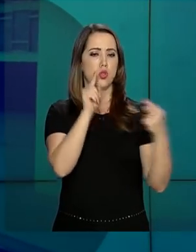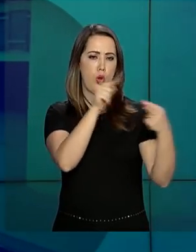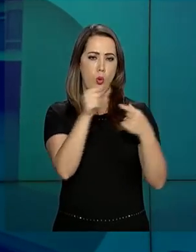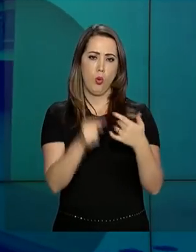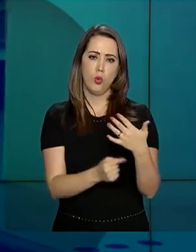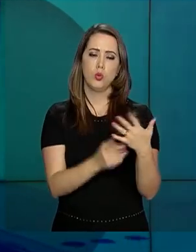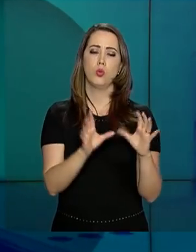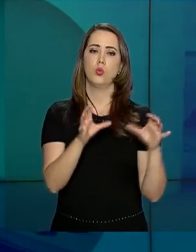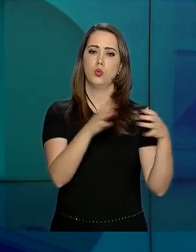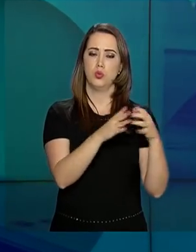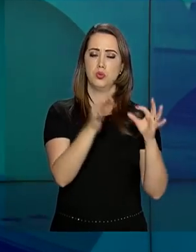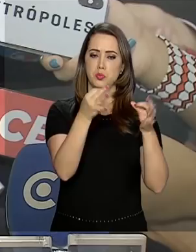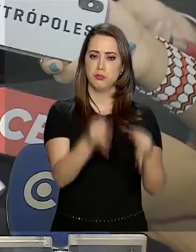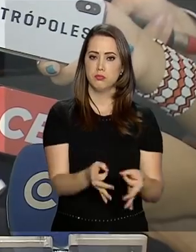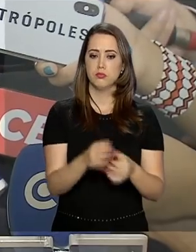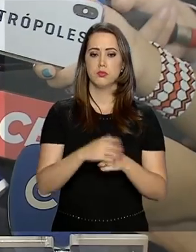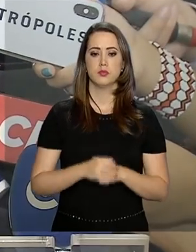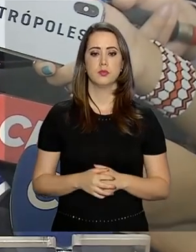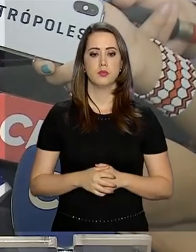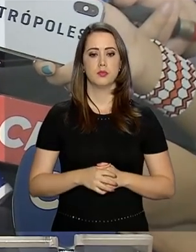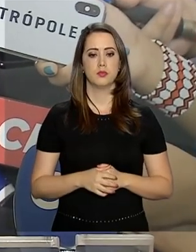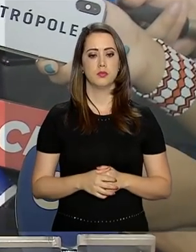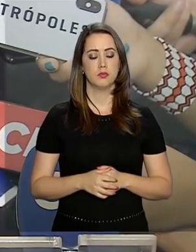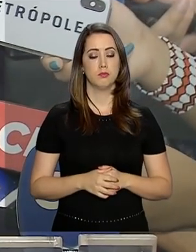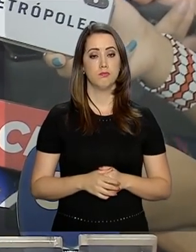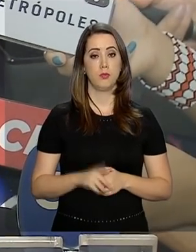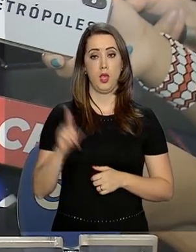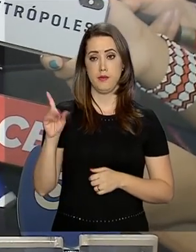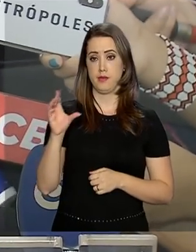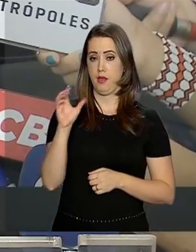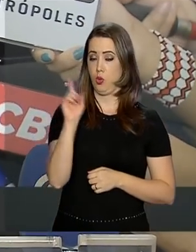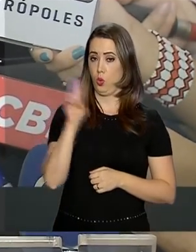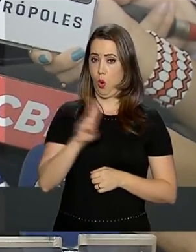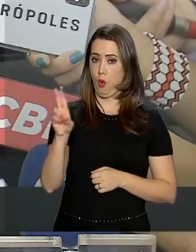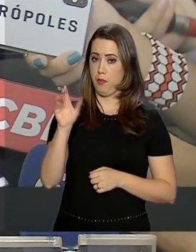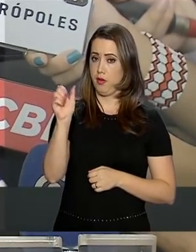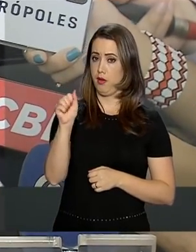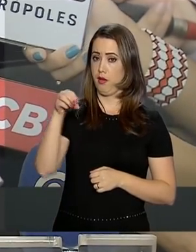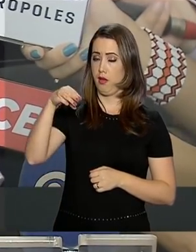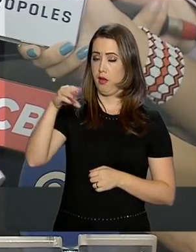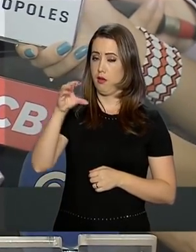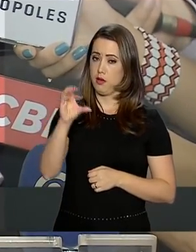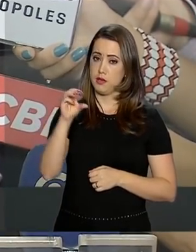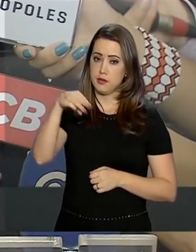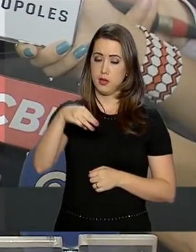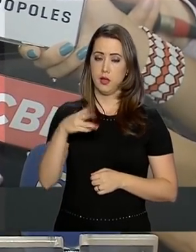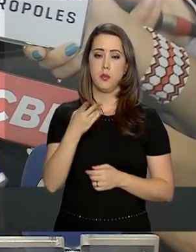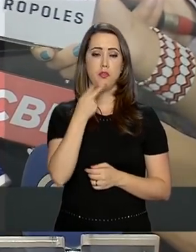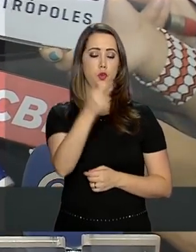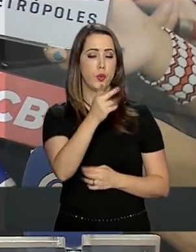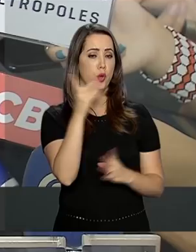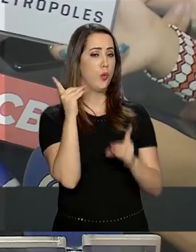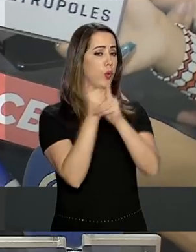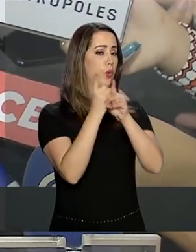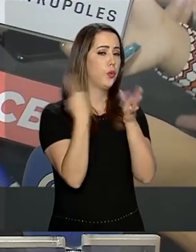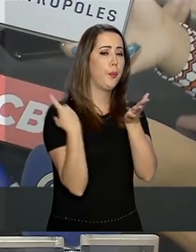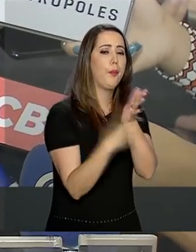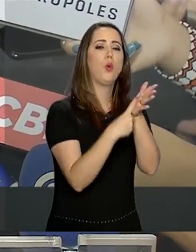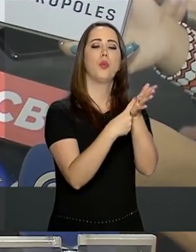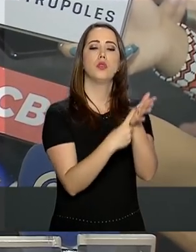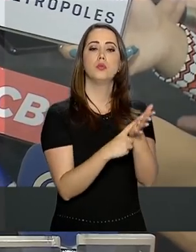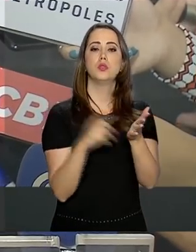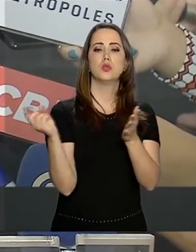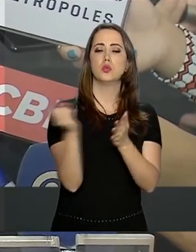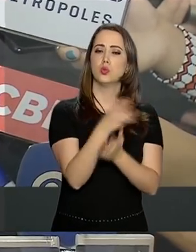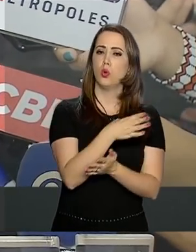objetivos do partido. Esse encontro marca o início de um novo momento, onde o